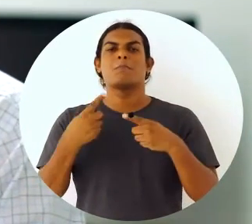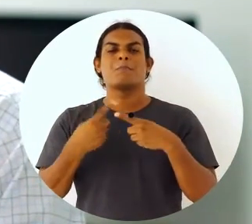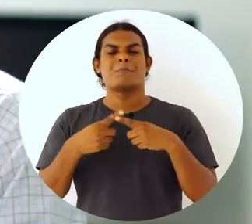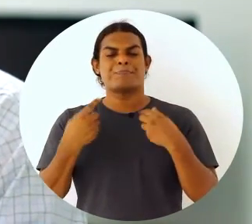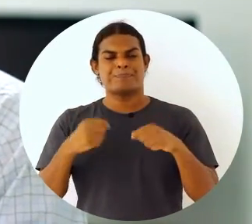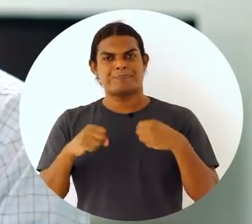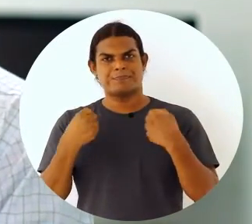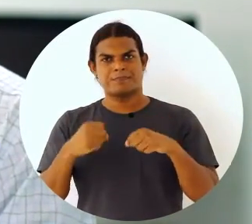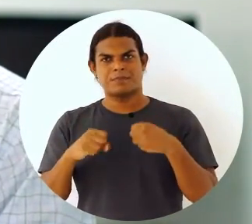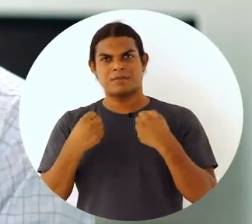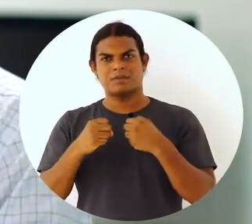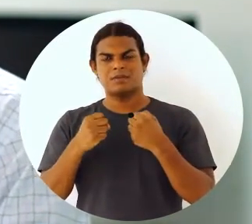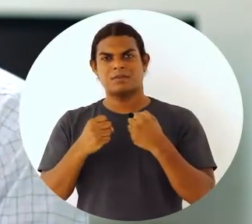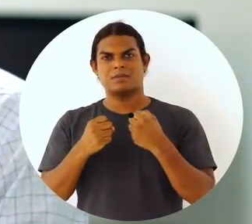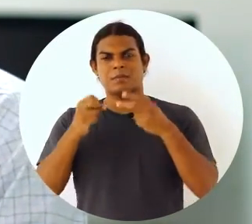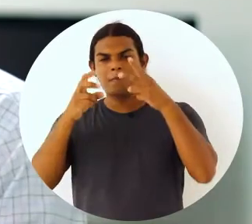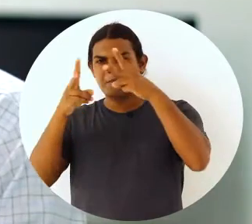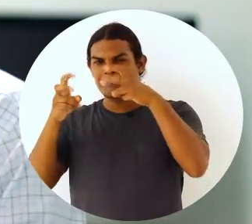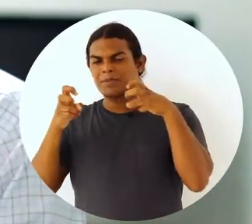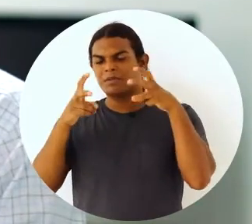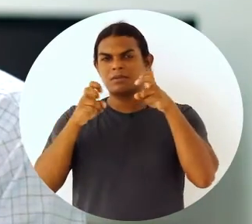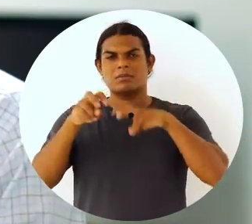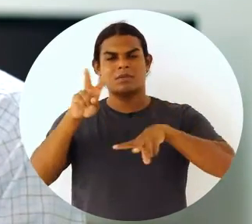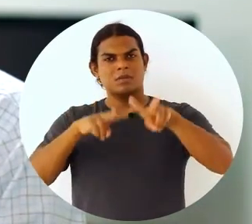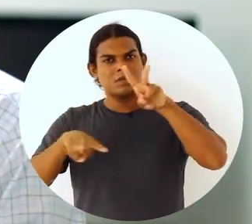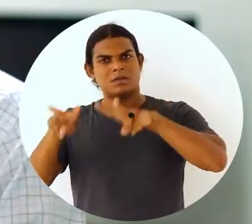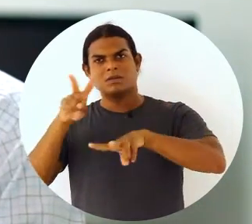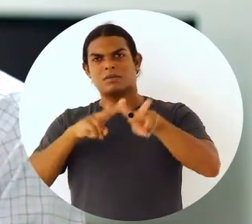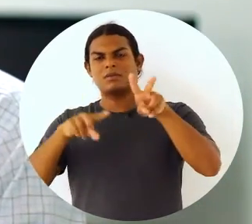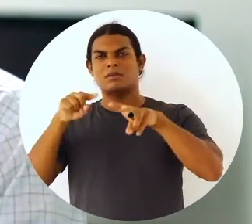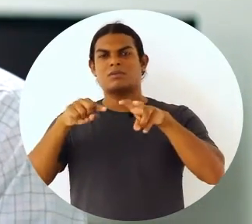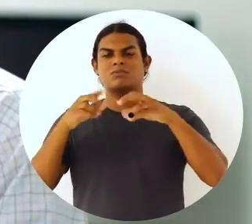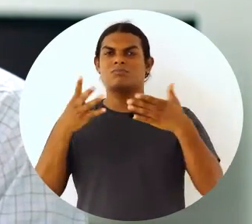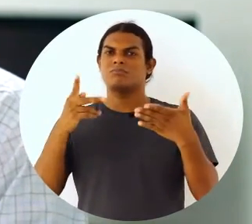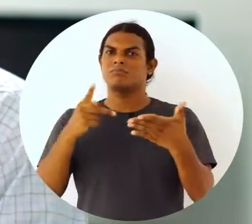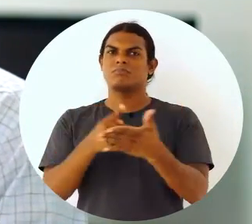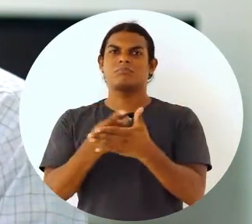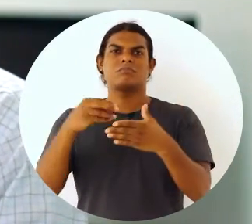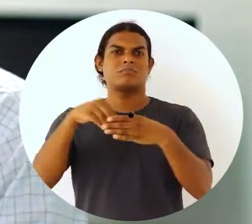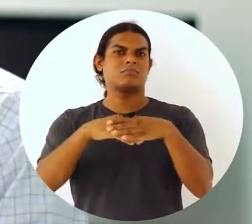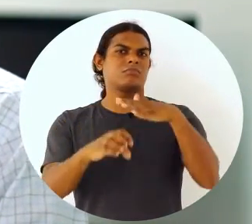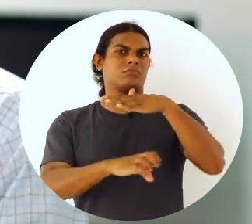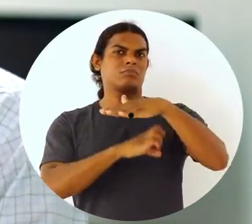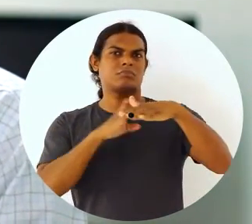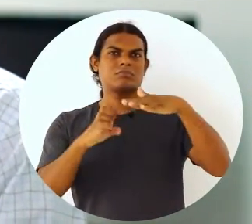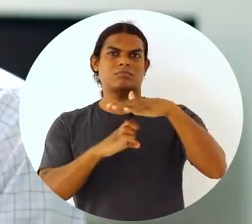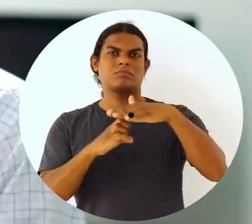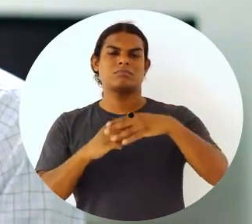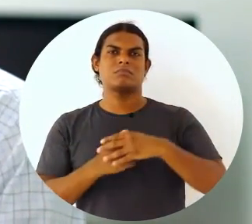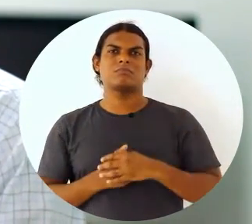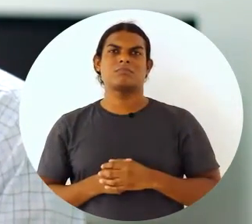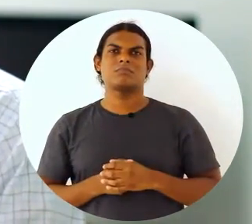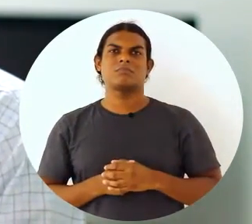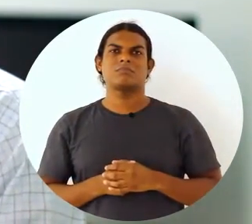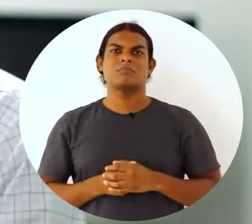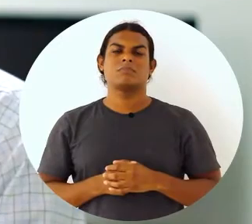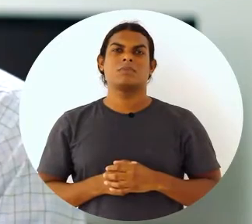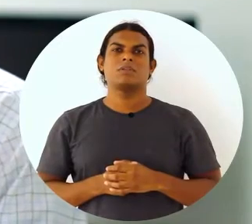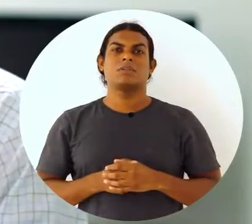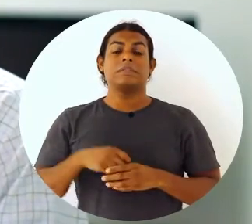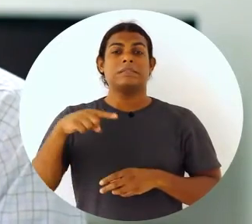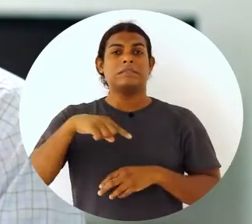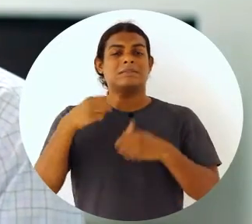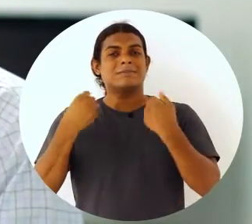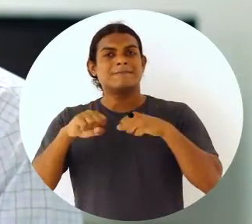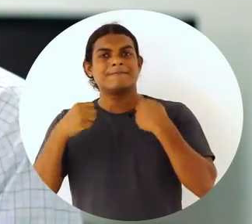processos e ela tem que validar todos esses processos que acontecem dentro da organização. Mas, essa autonomia e essa necessidade que o